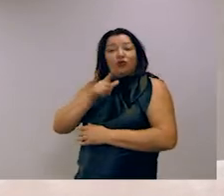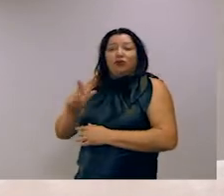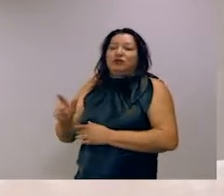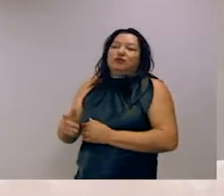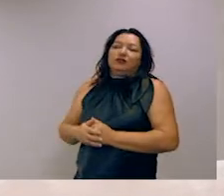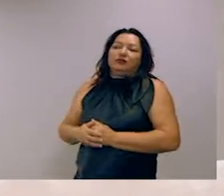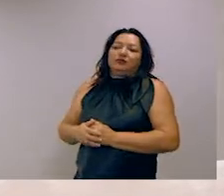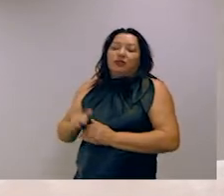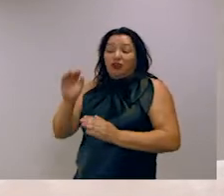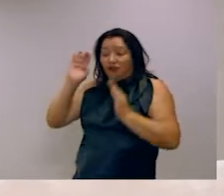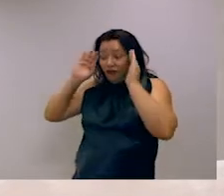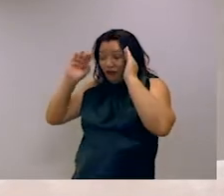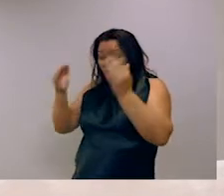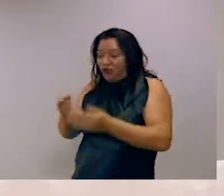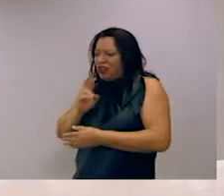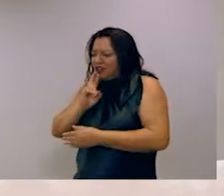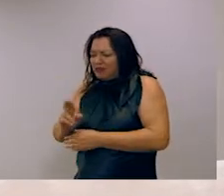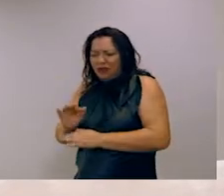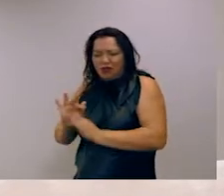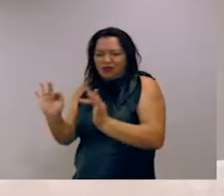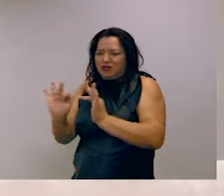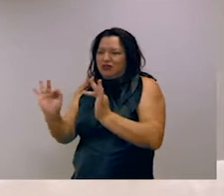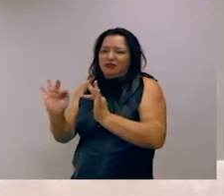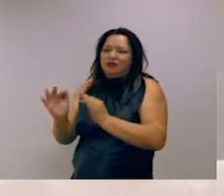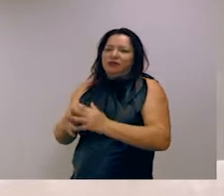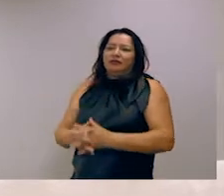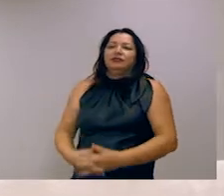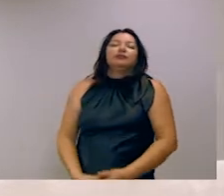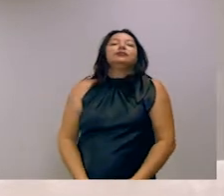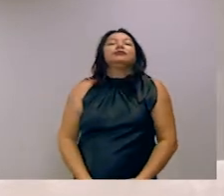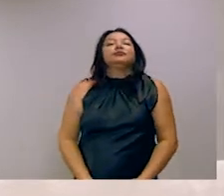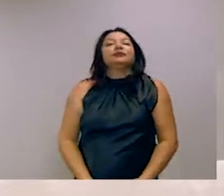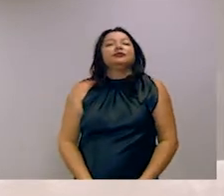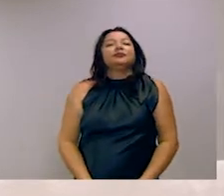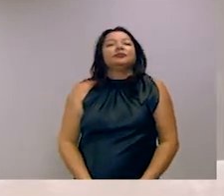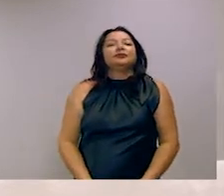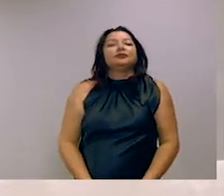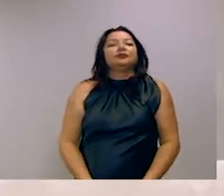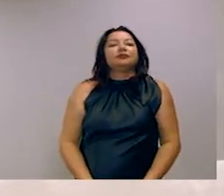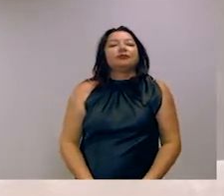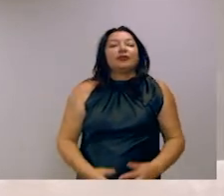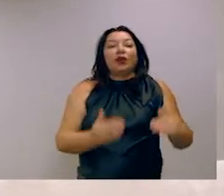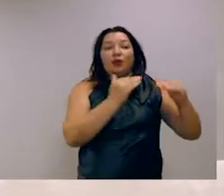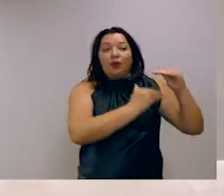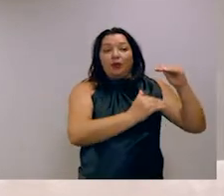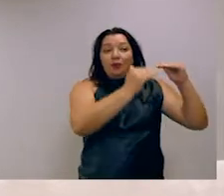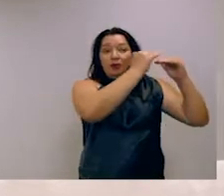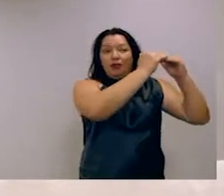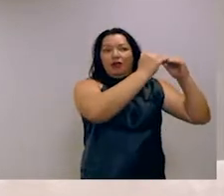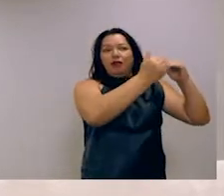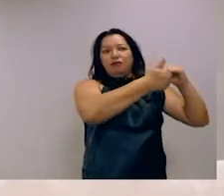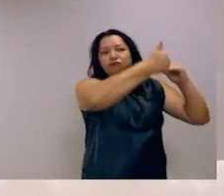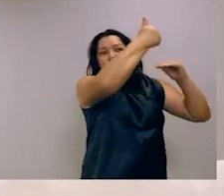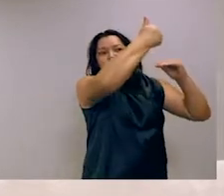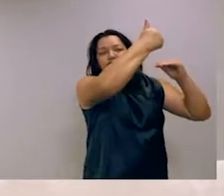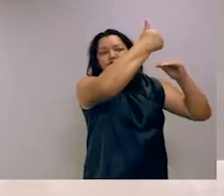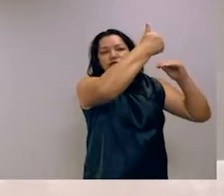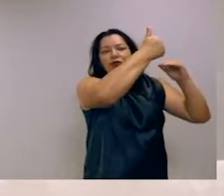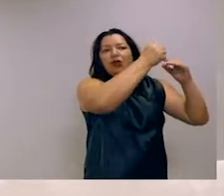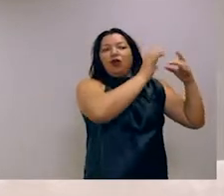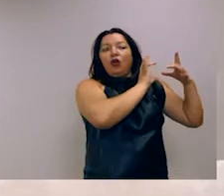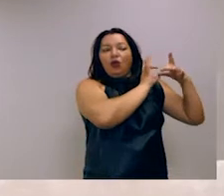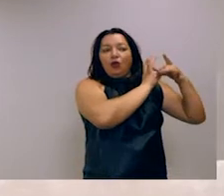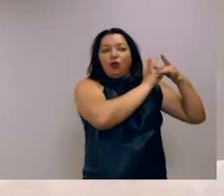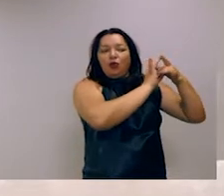focam naquilo que é uma pergunta e resposta simples. E aqui é o máximo desempenho possível em função inclusive de incoerências do